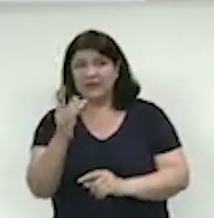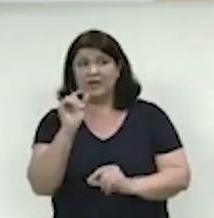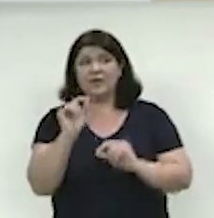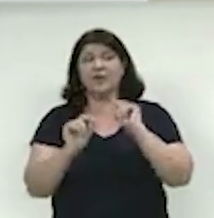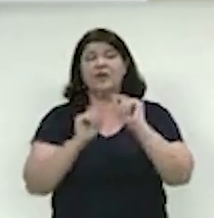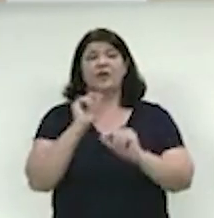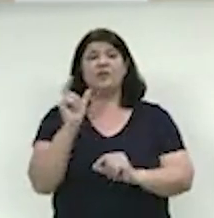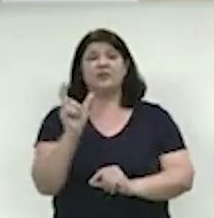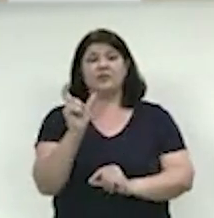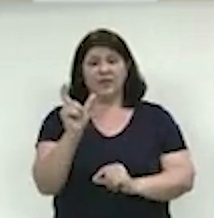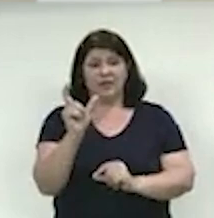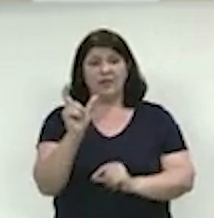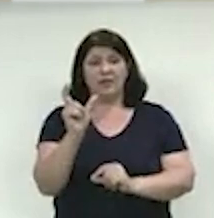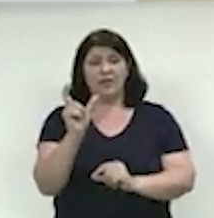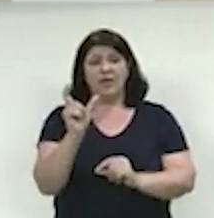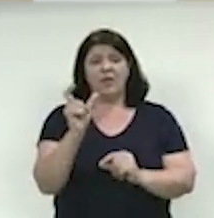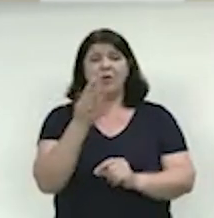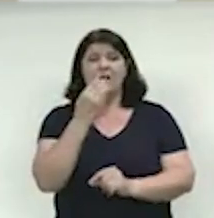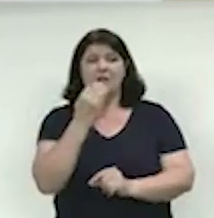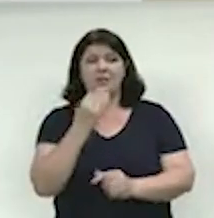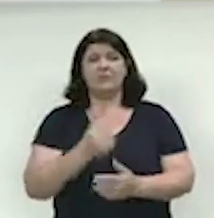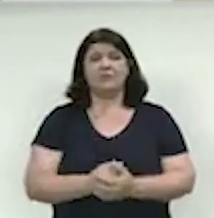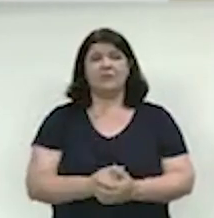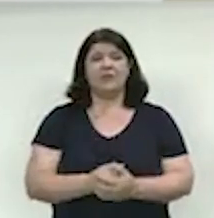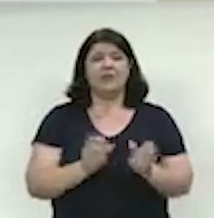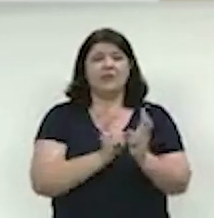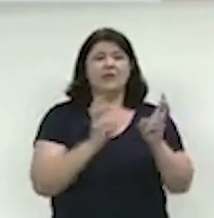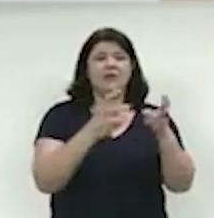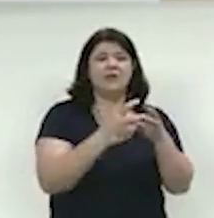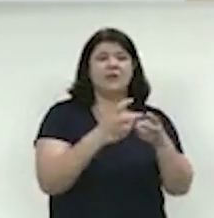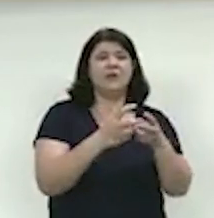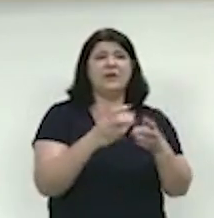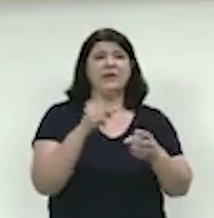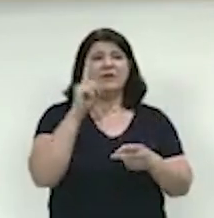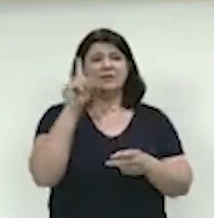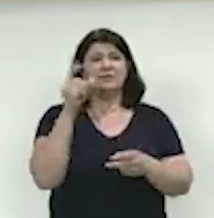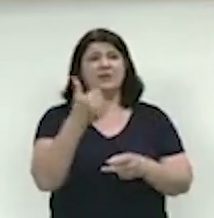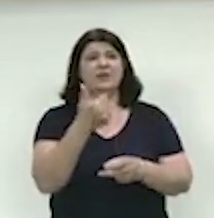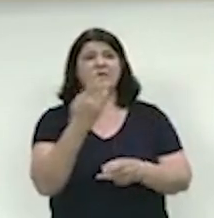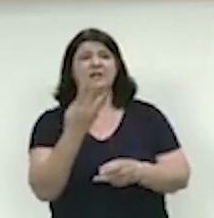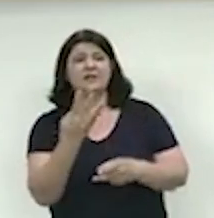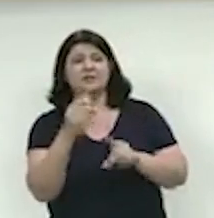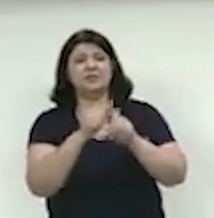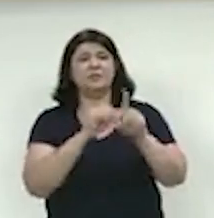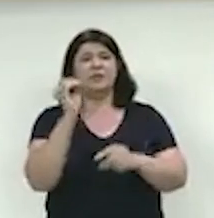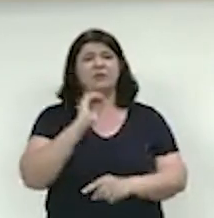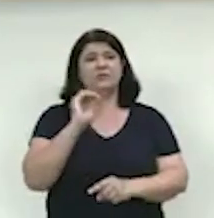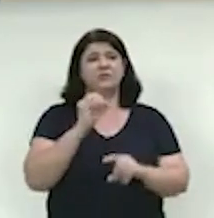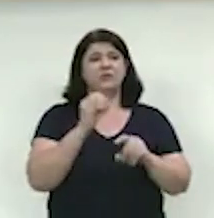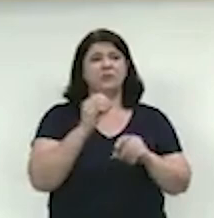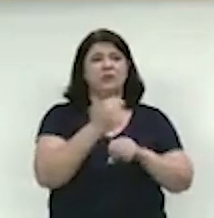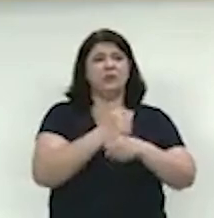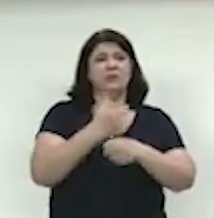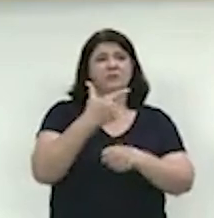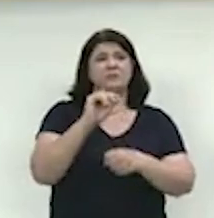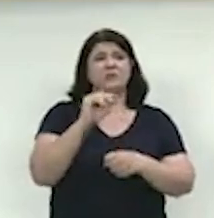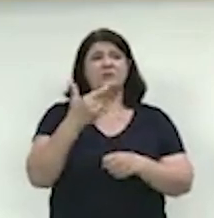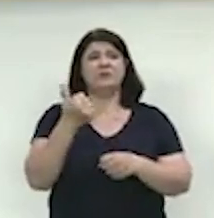benefício? Sala Emancipadora Oswaldo Toschi, 14 de outubro de 2021, Elton Silva, vereador. Em discussão, o requerimento do novo, vereador.